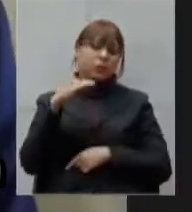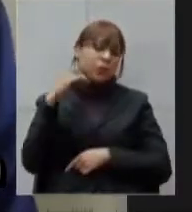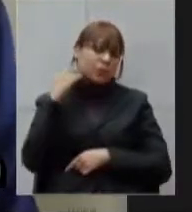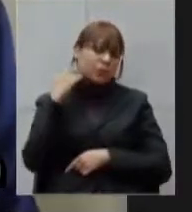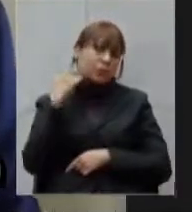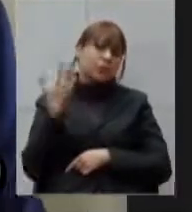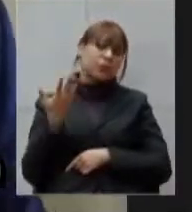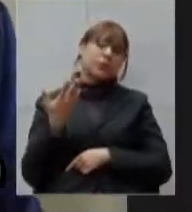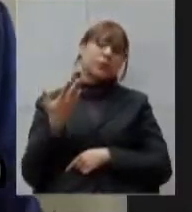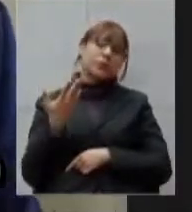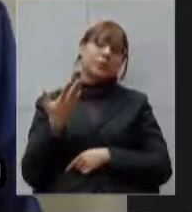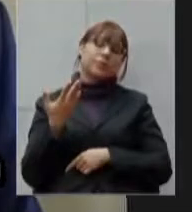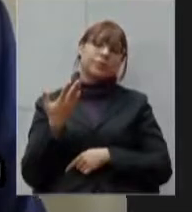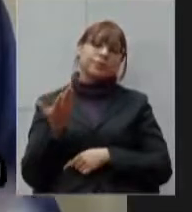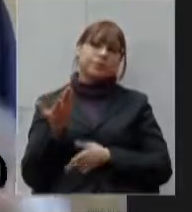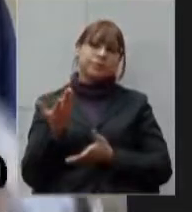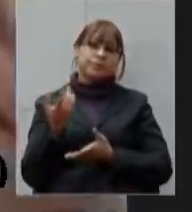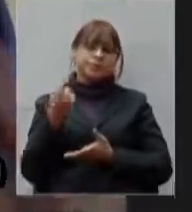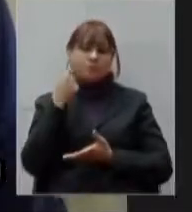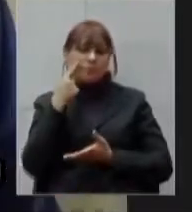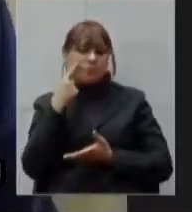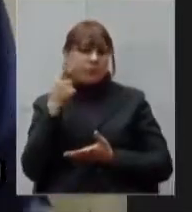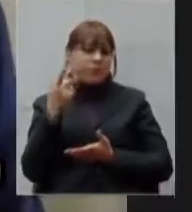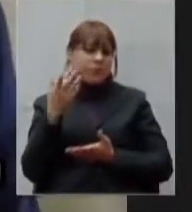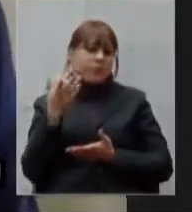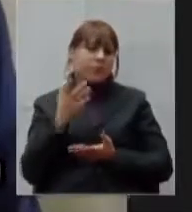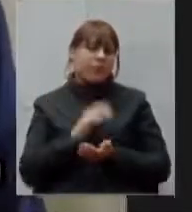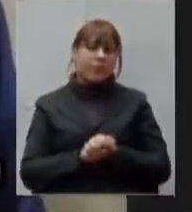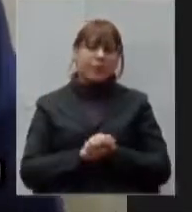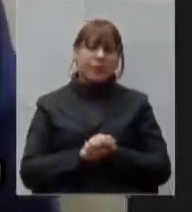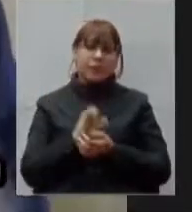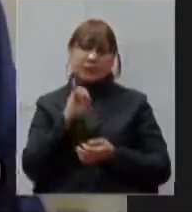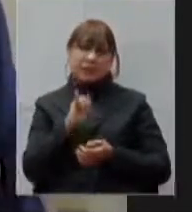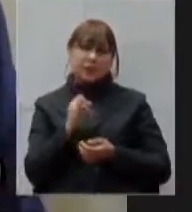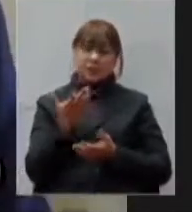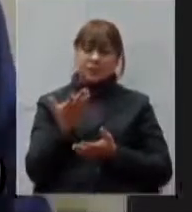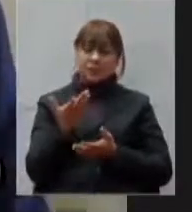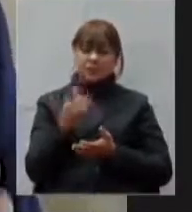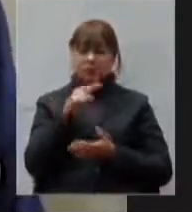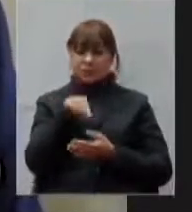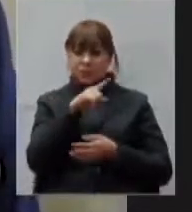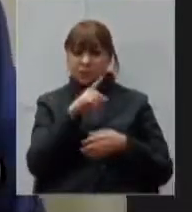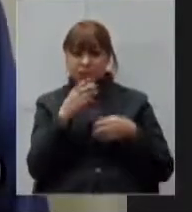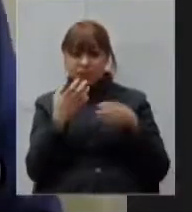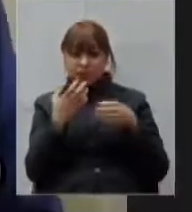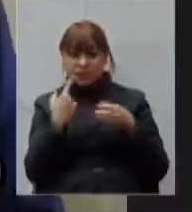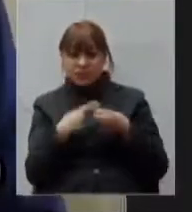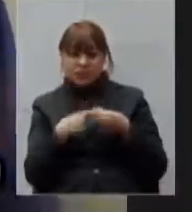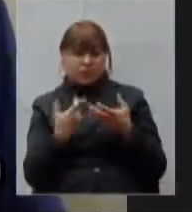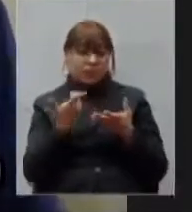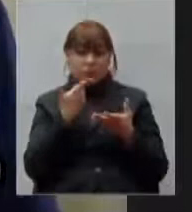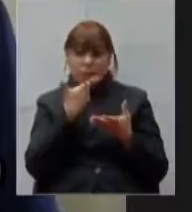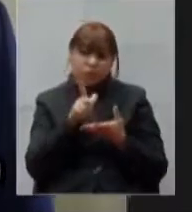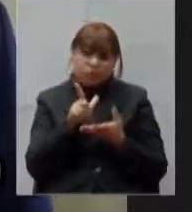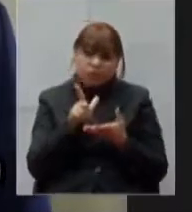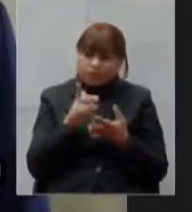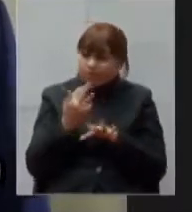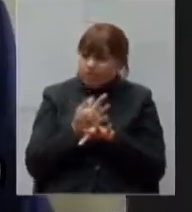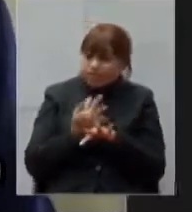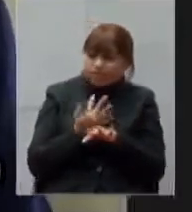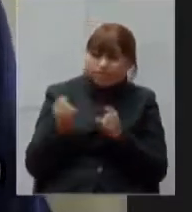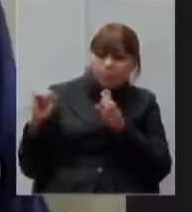um hospital de campanha se ela não comportar haja vista que a referência é para mais de 90